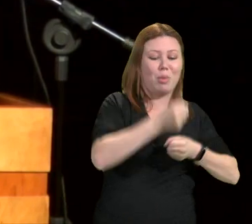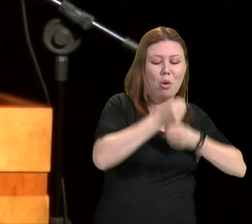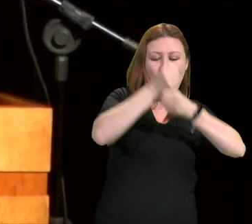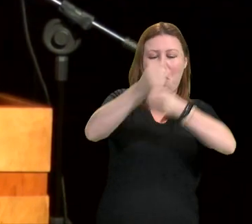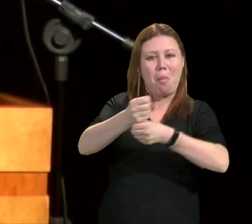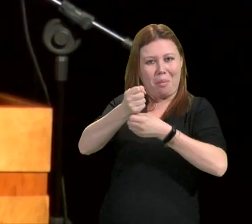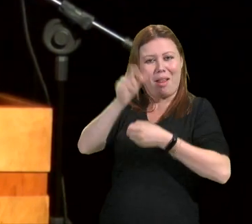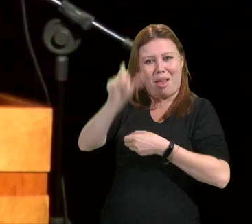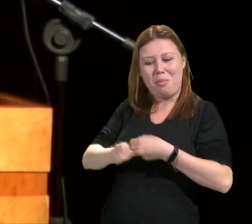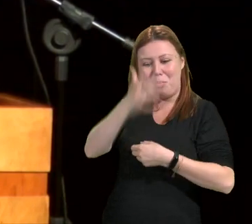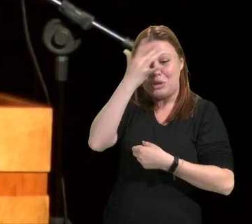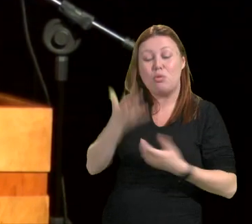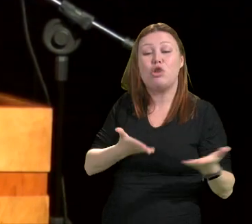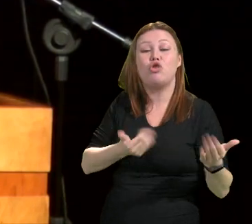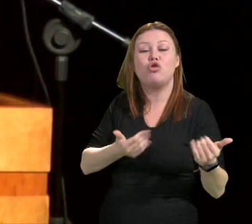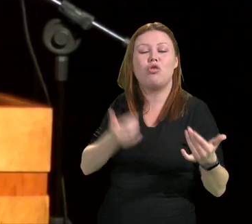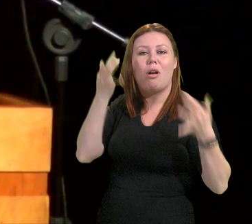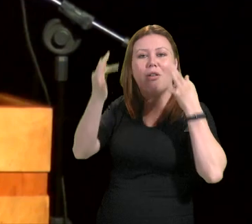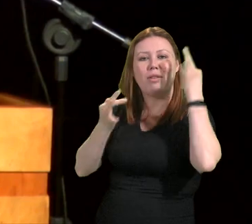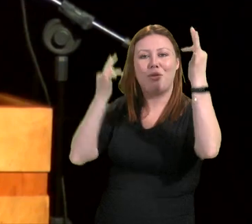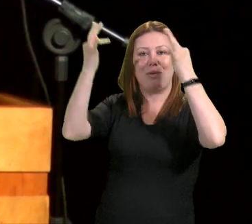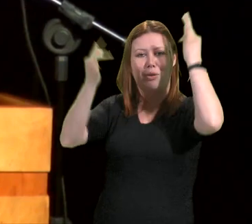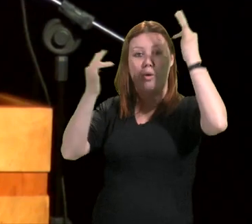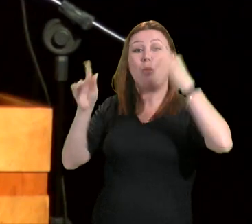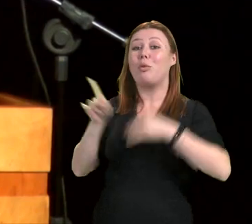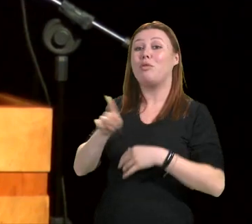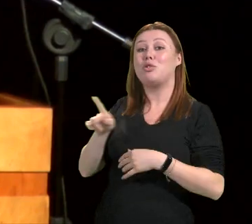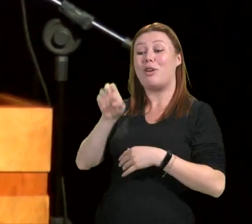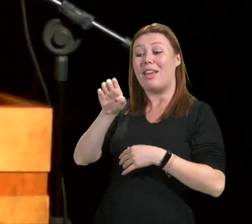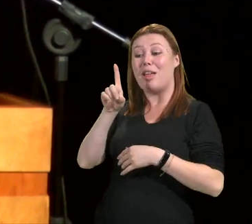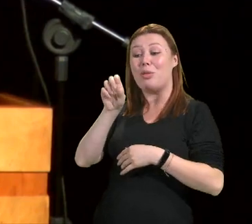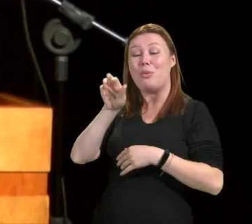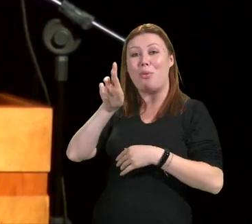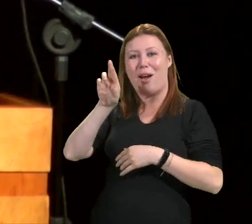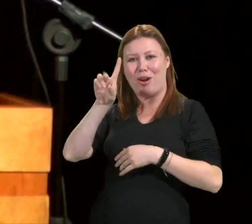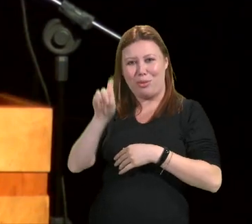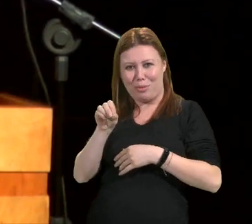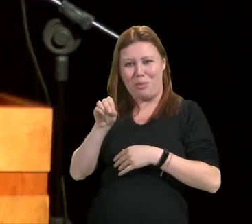filósofos, graças ao professor Eduardo Barra, que me passou a notícia.